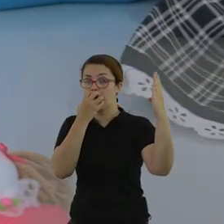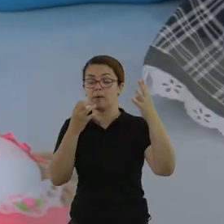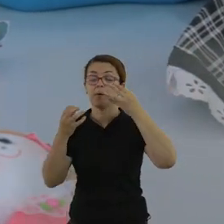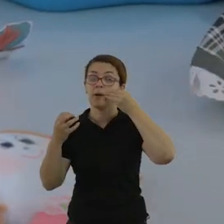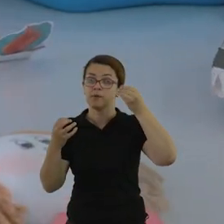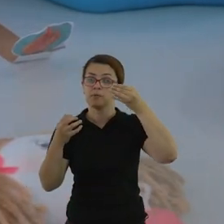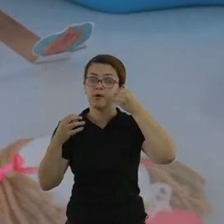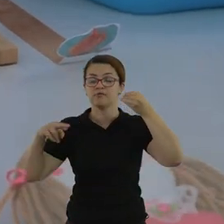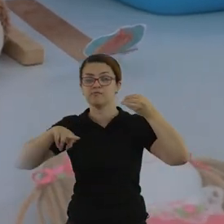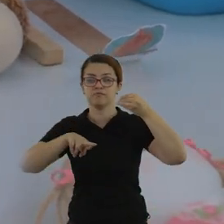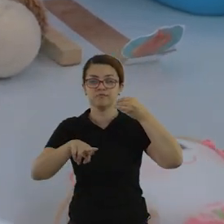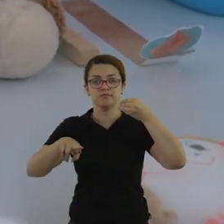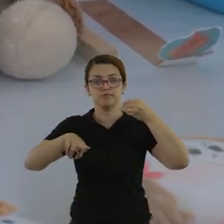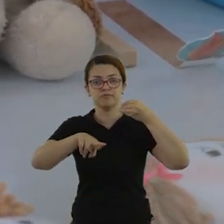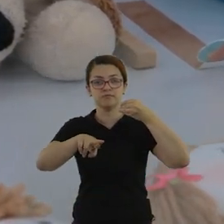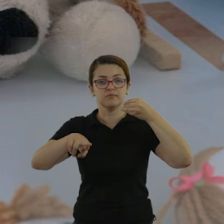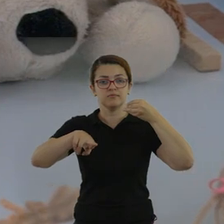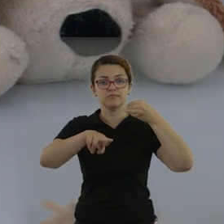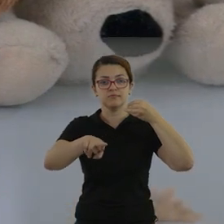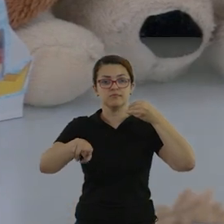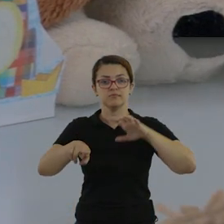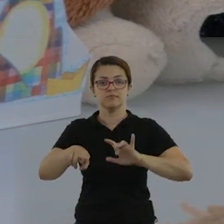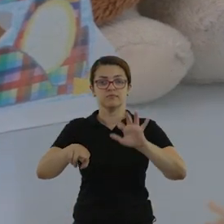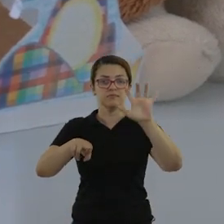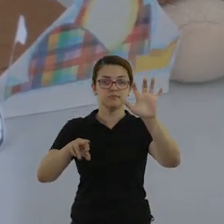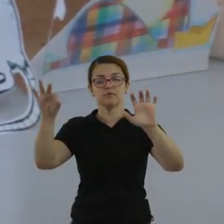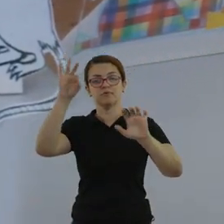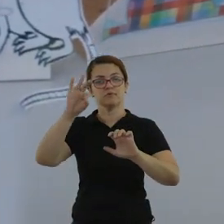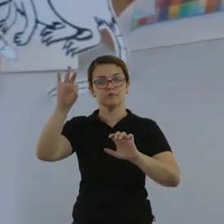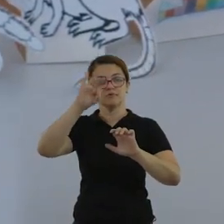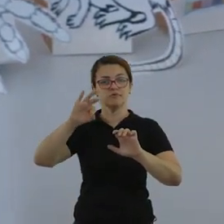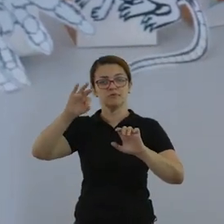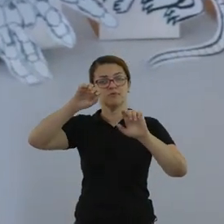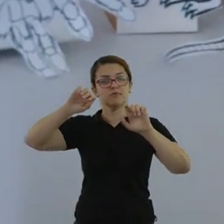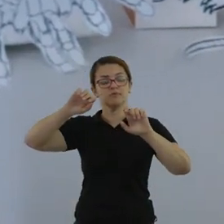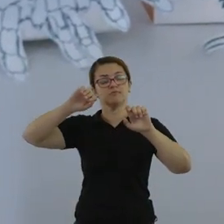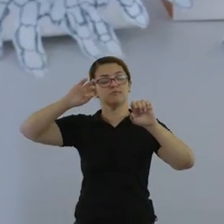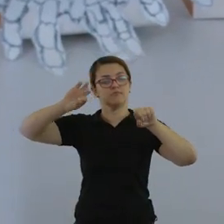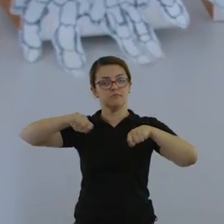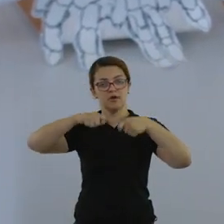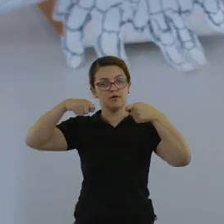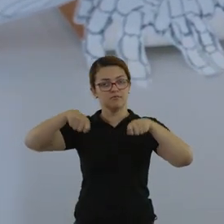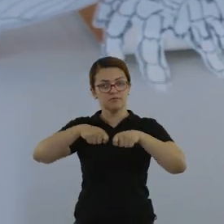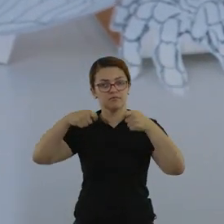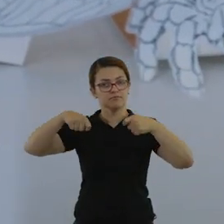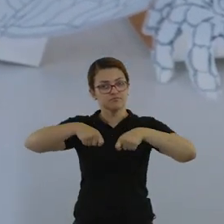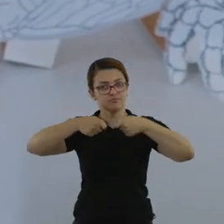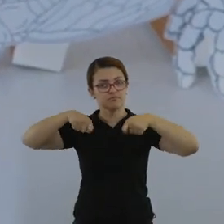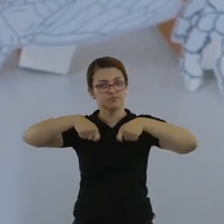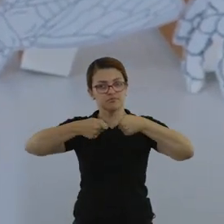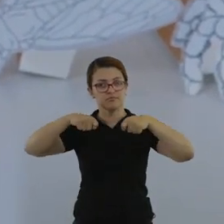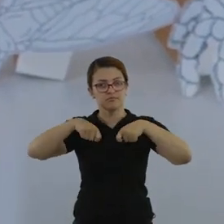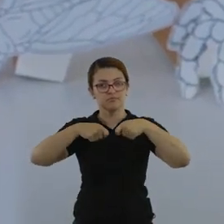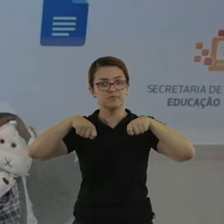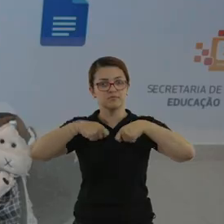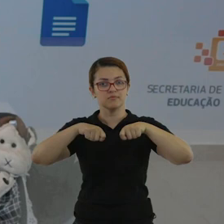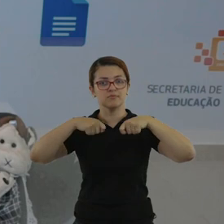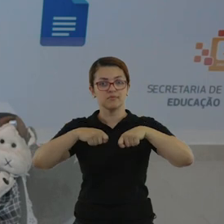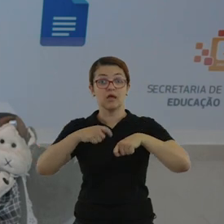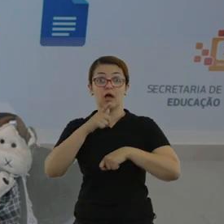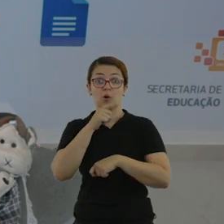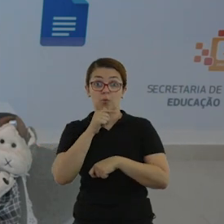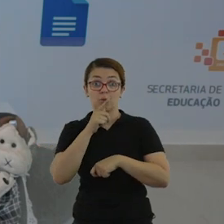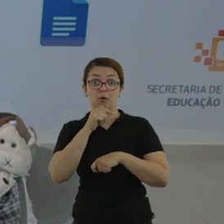fogo no pau, o pau no cachorro, o cachorro no gato, gato no rato, rato na aranha, aranha na mosca, a mosca na velha, a velha afiar.